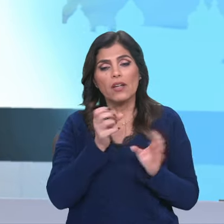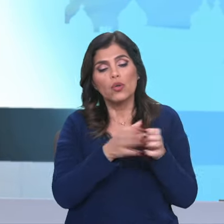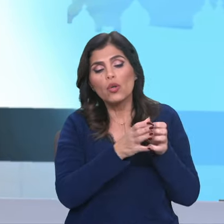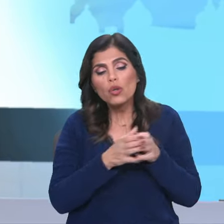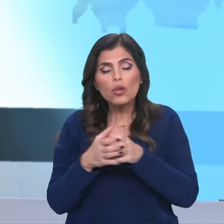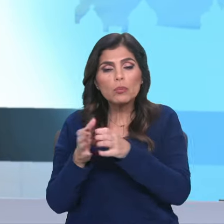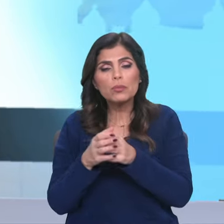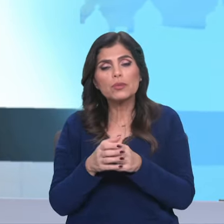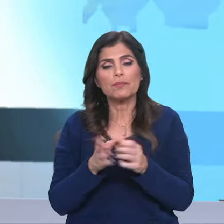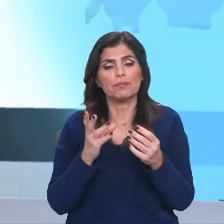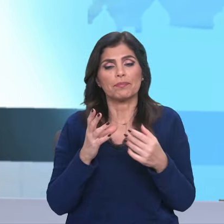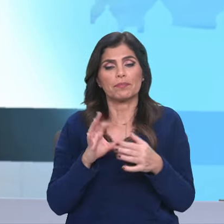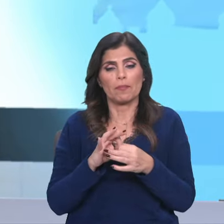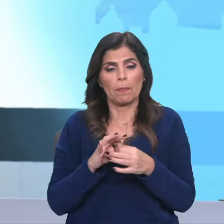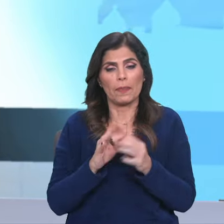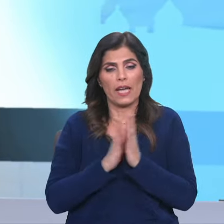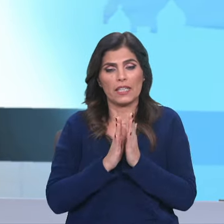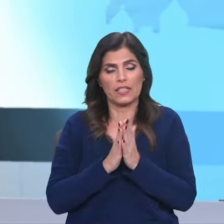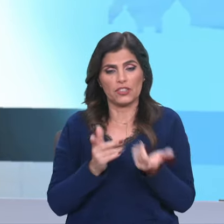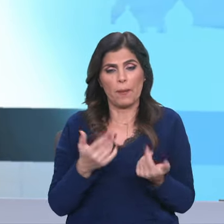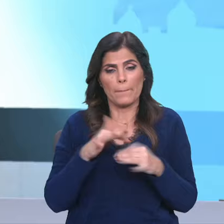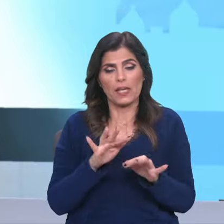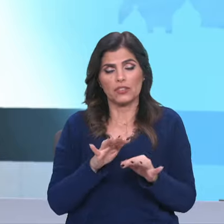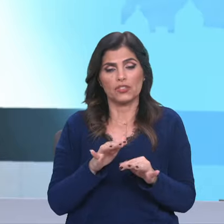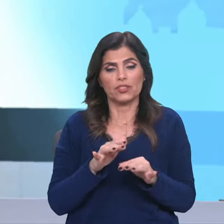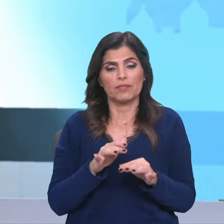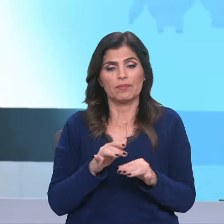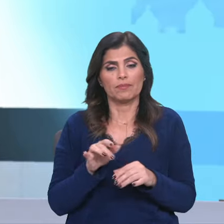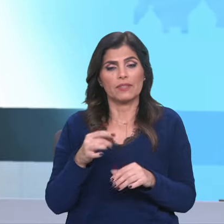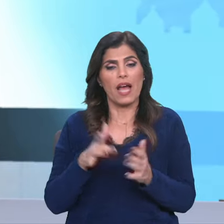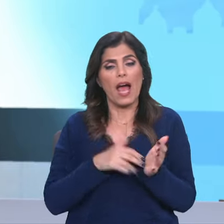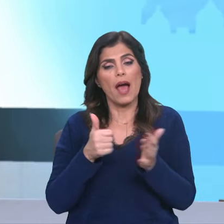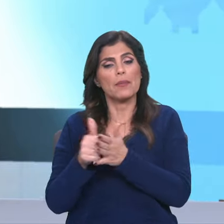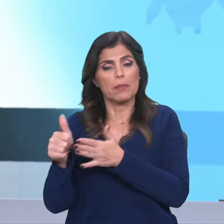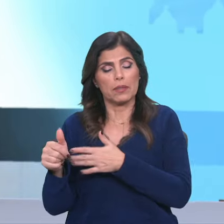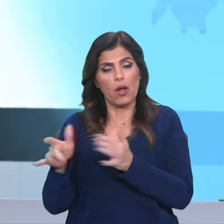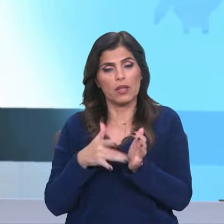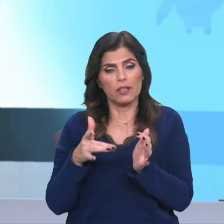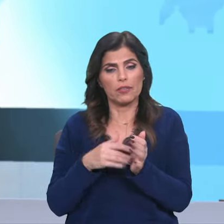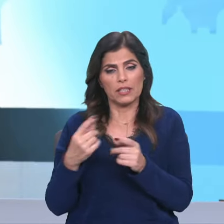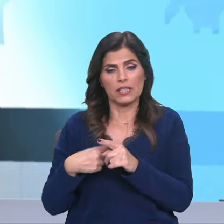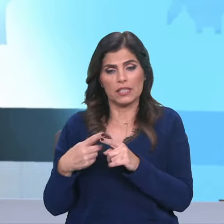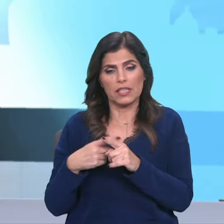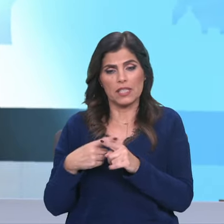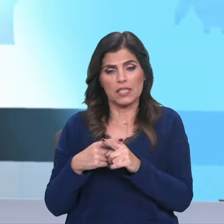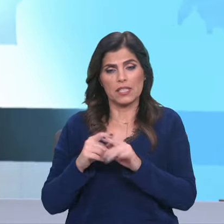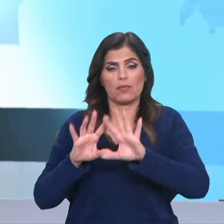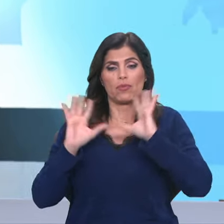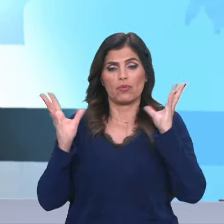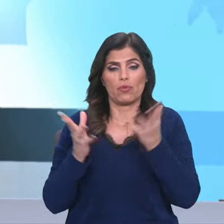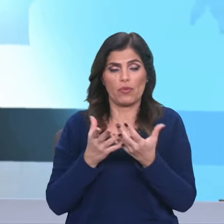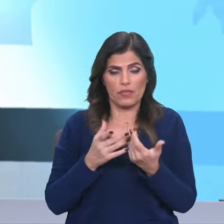linha pastoral e de caminho em igreja, mas, ao fim e ao cabo, a Bíblia é um livro de interesse universal que